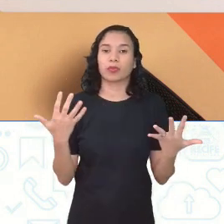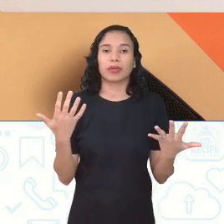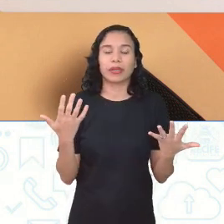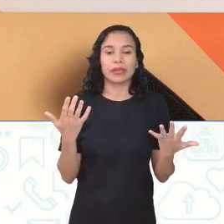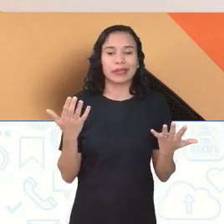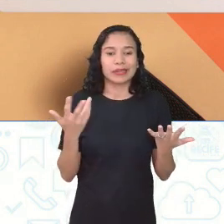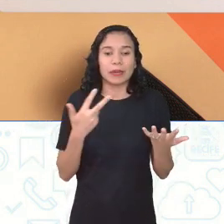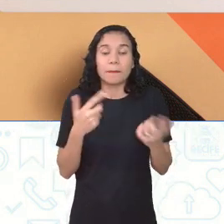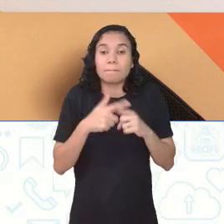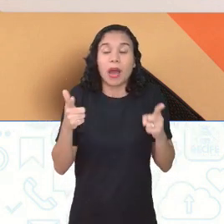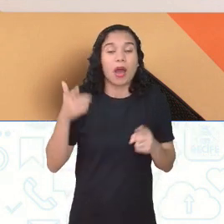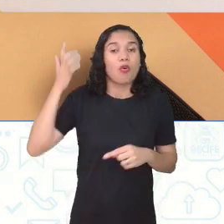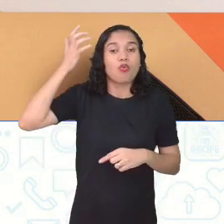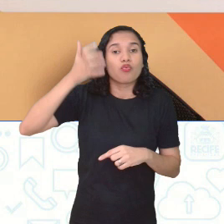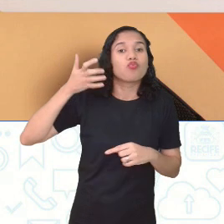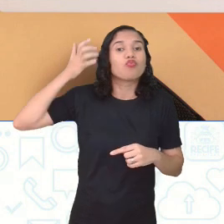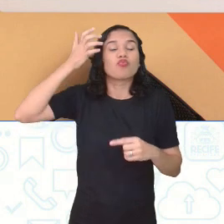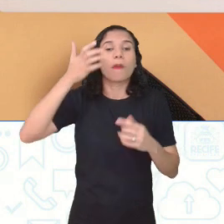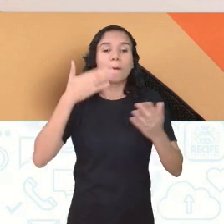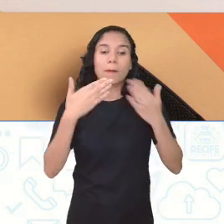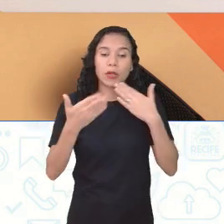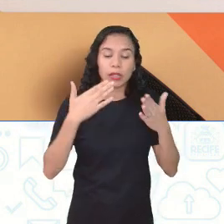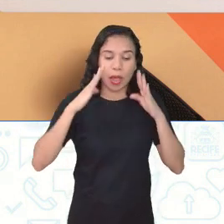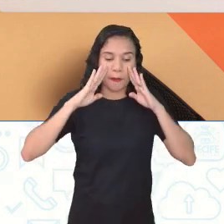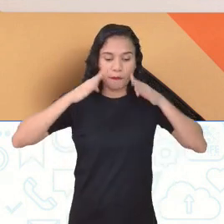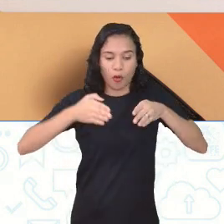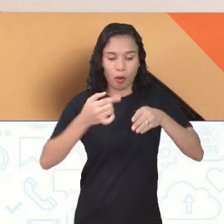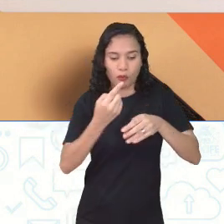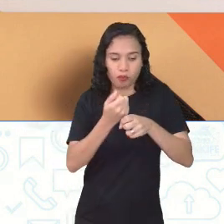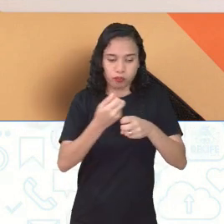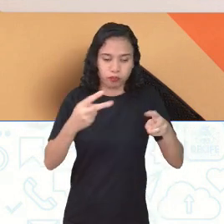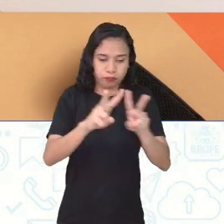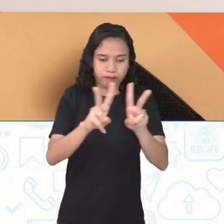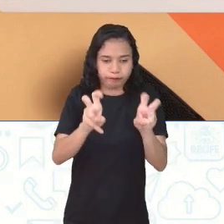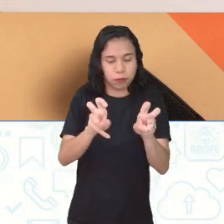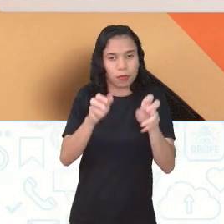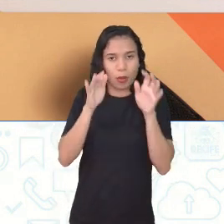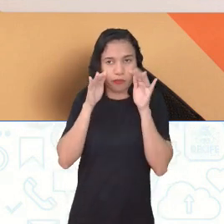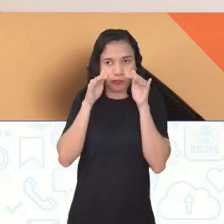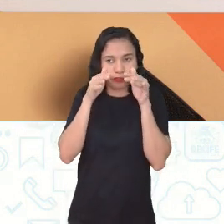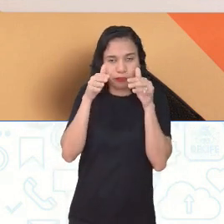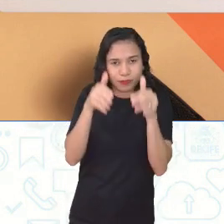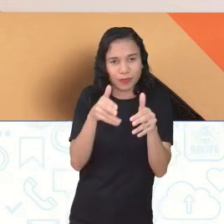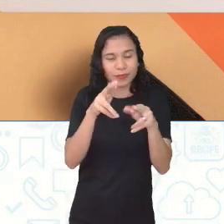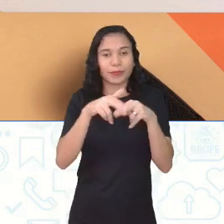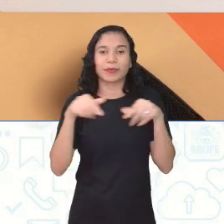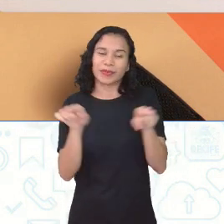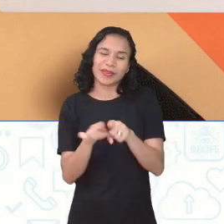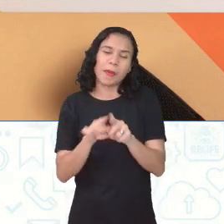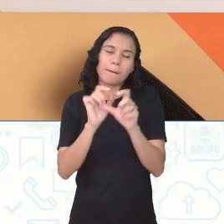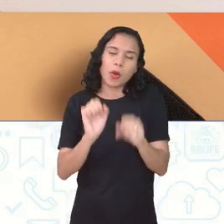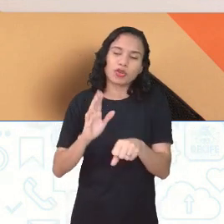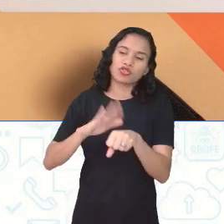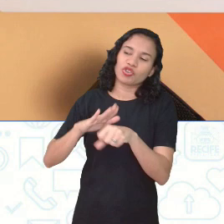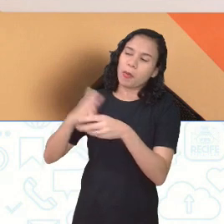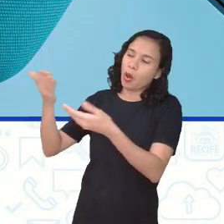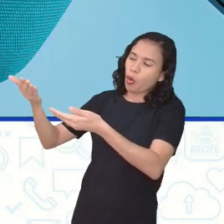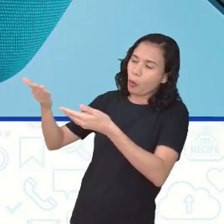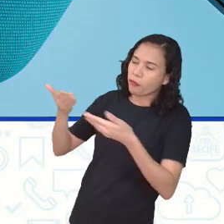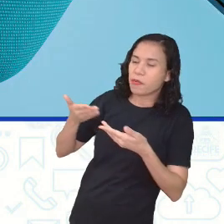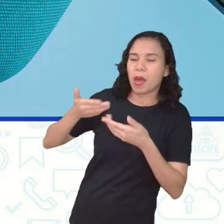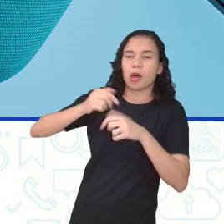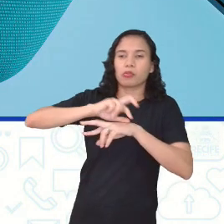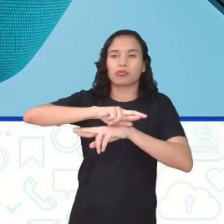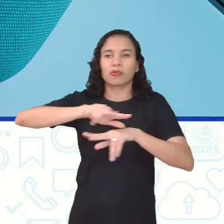no podcast, você pode investir em falar sobre uma coisa só. E aí, trazer convidados. Você tem diversas